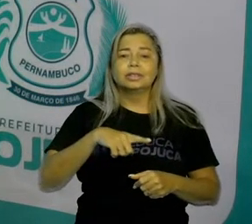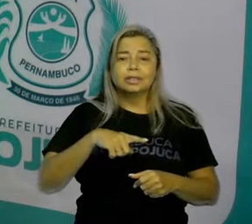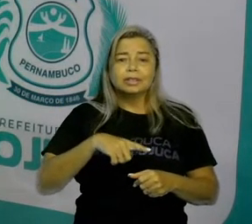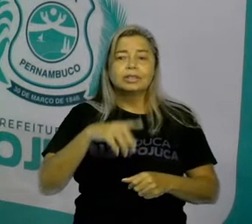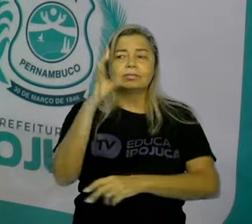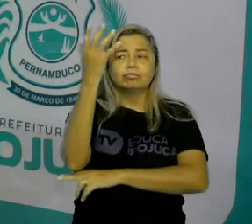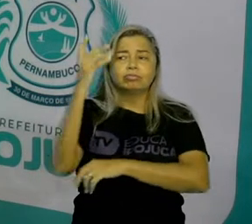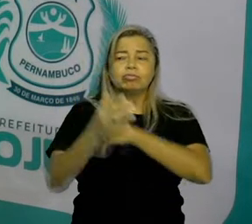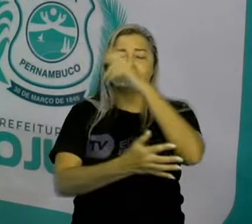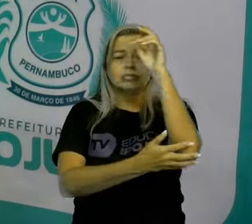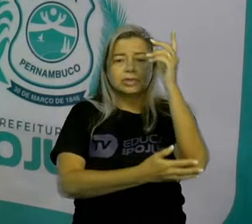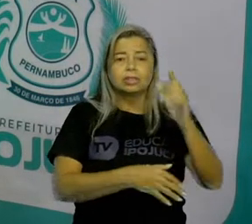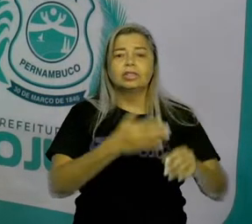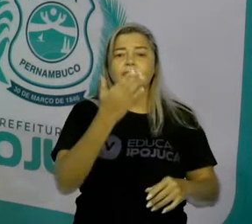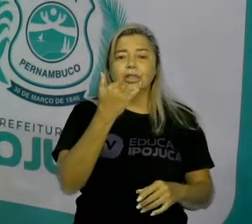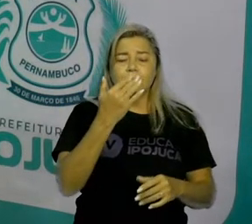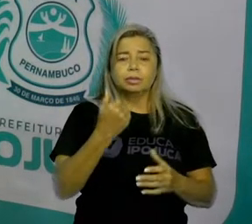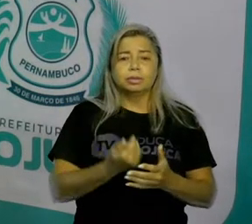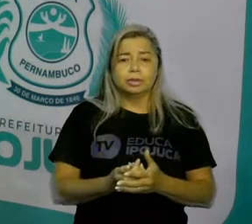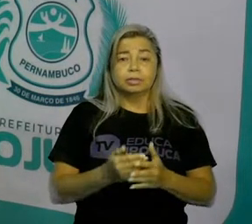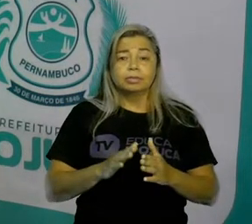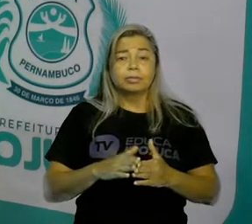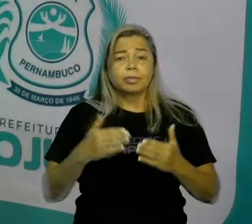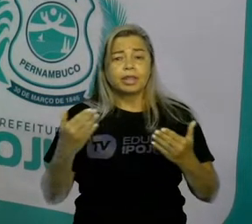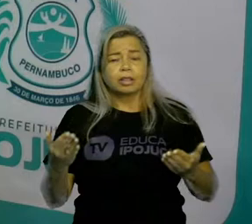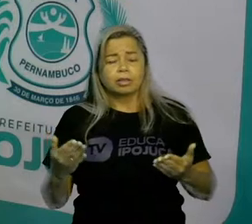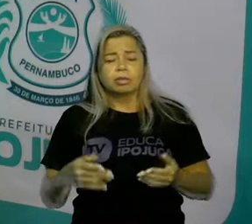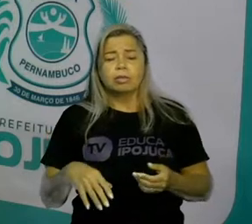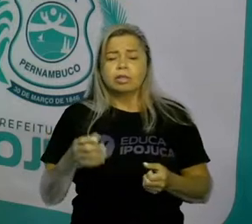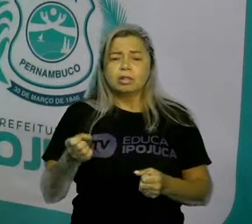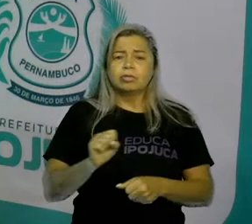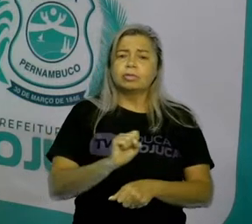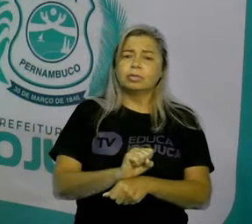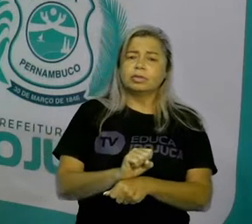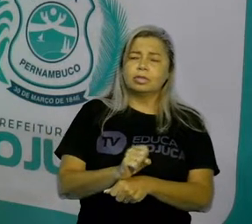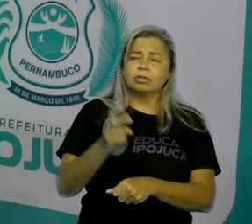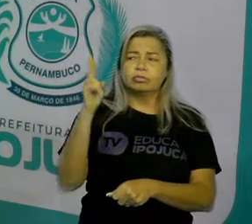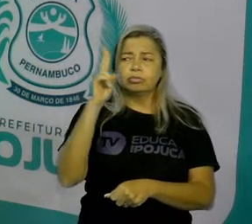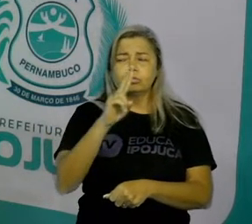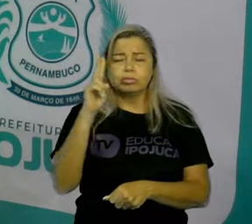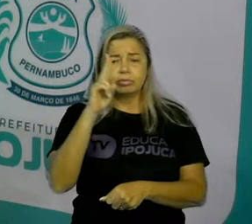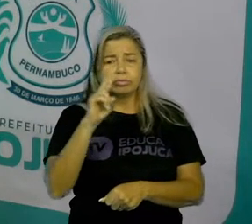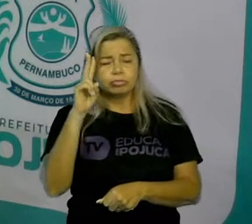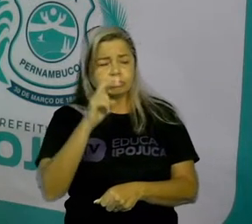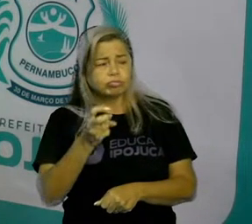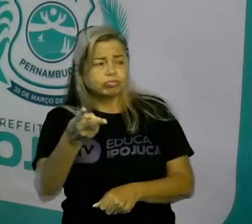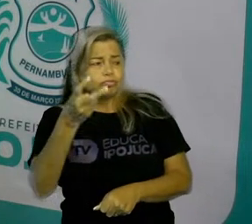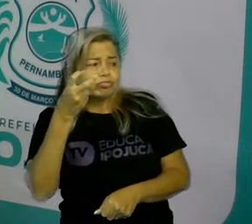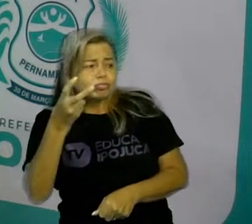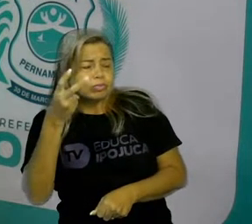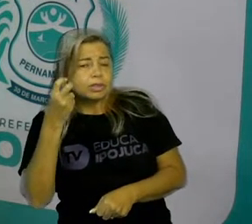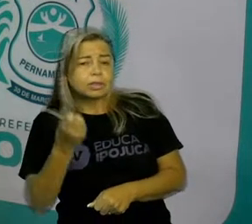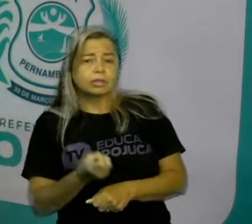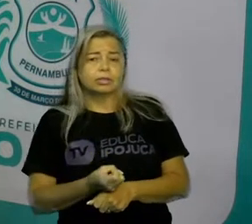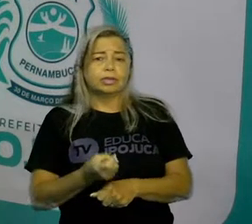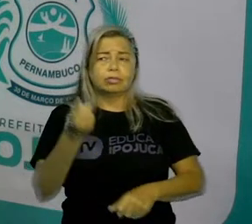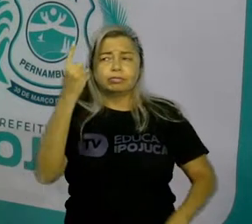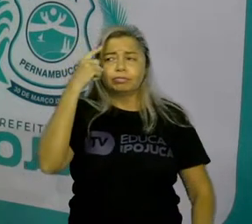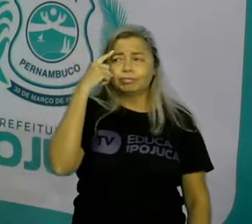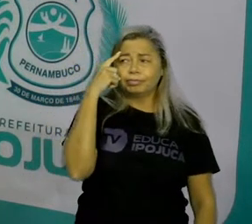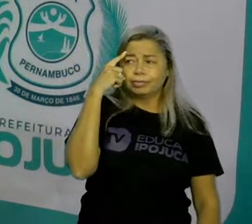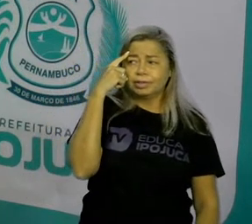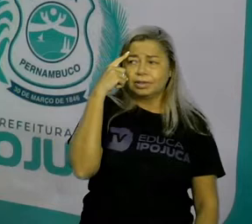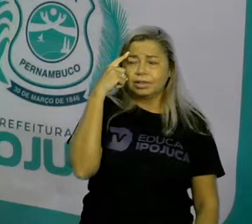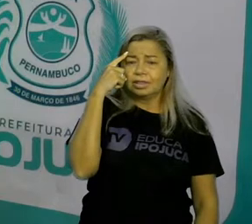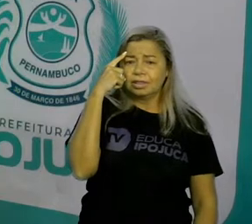observar, ver o ambiente onde eles estavam e eles paravam para pensar, peraí,